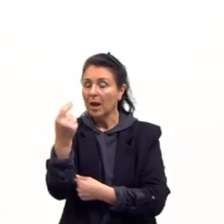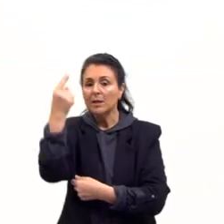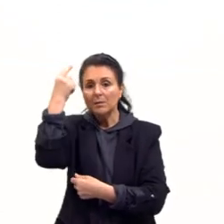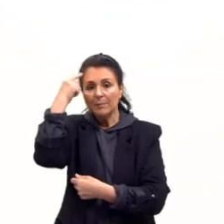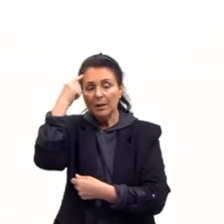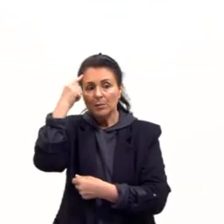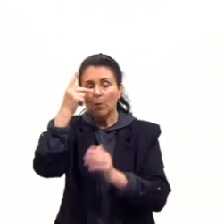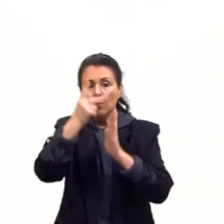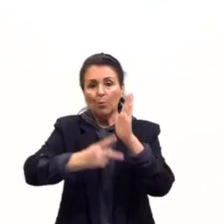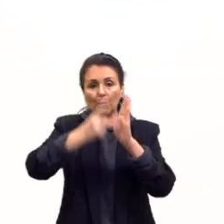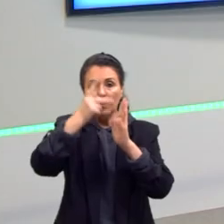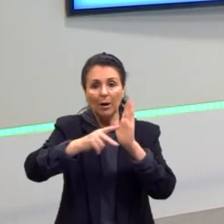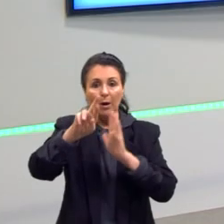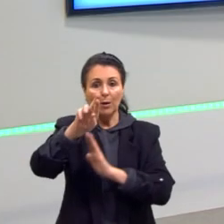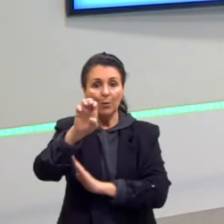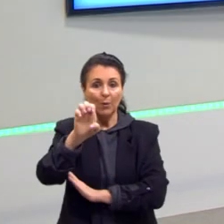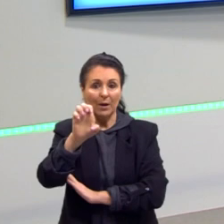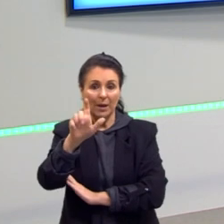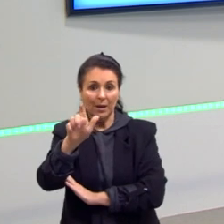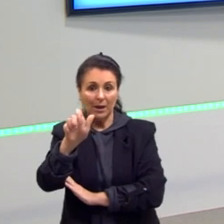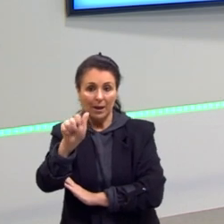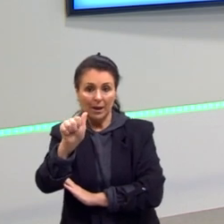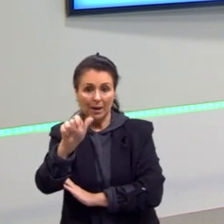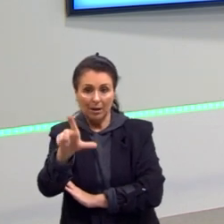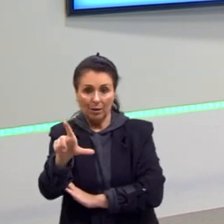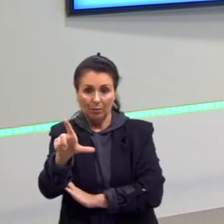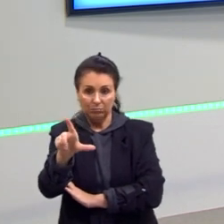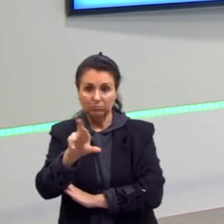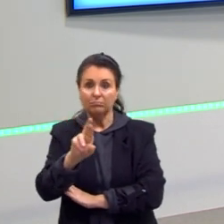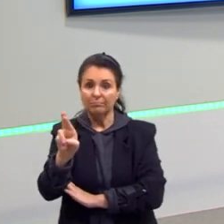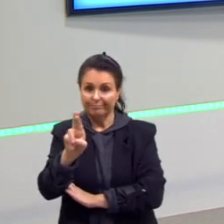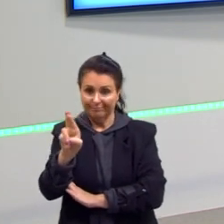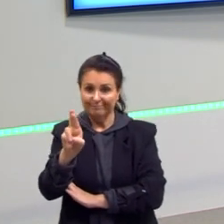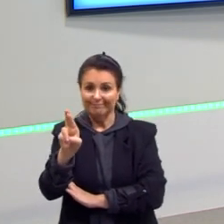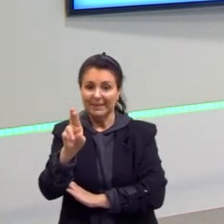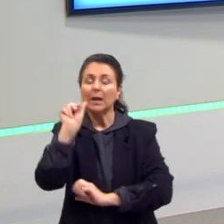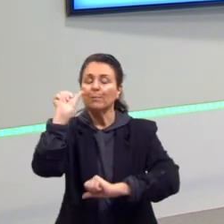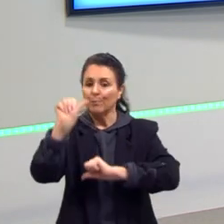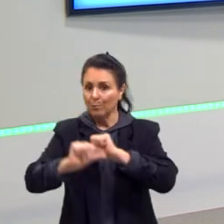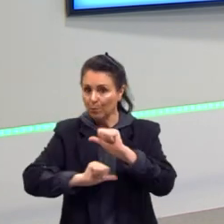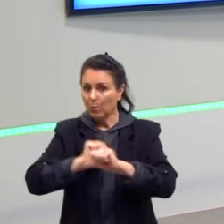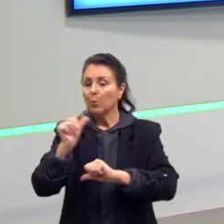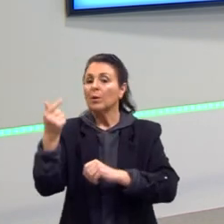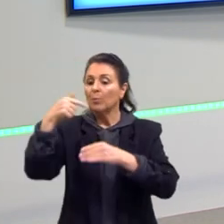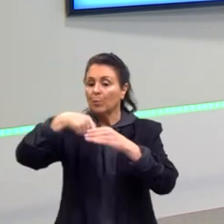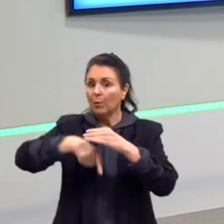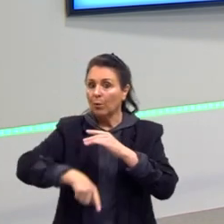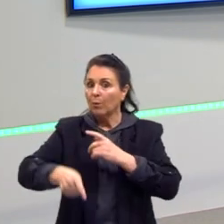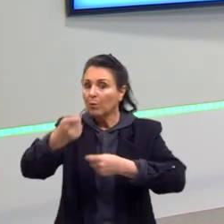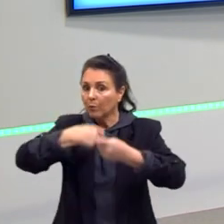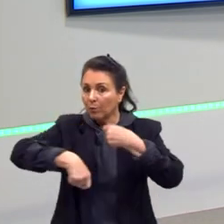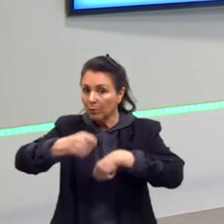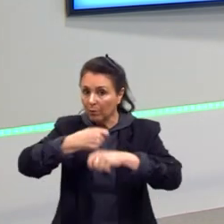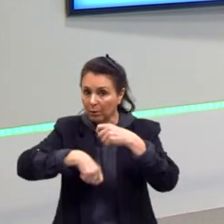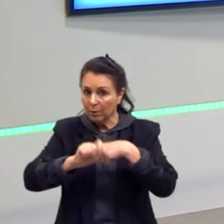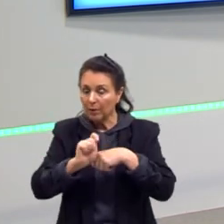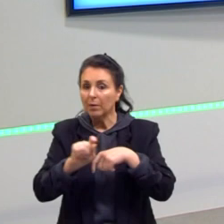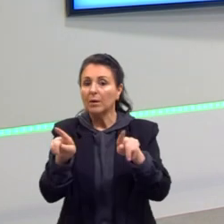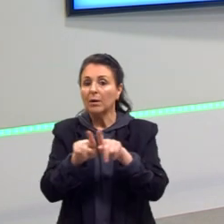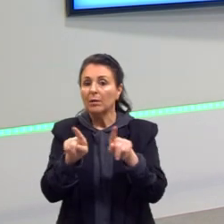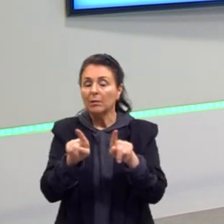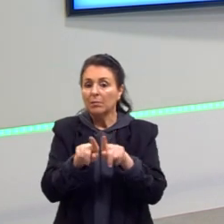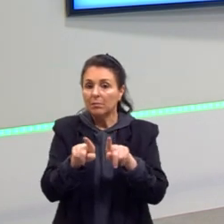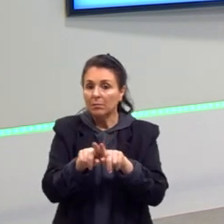Aí que nós temos grandes mudanças, propriamente dito, na economia, né, e também nessa questão relacionada